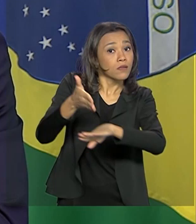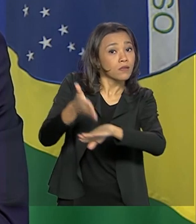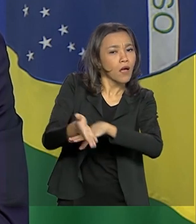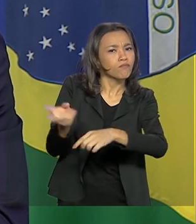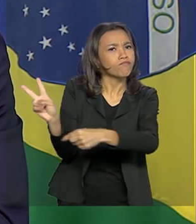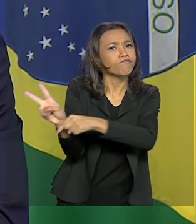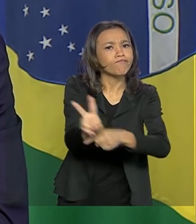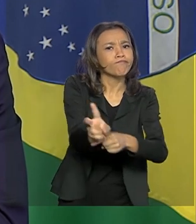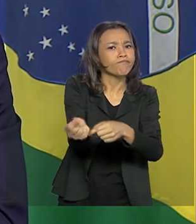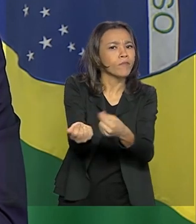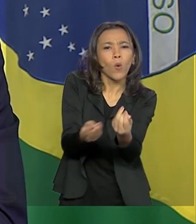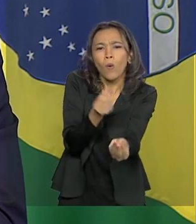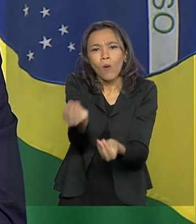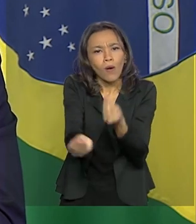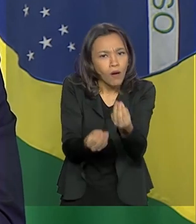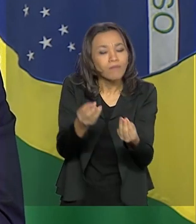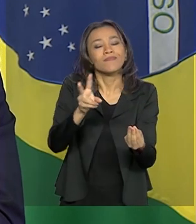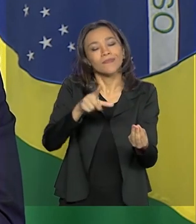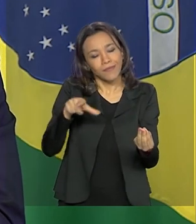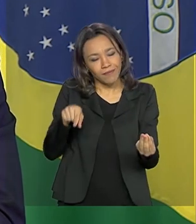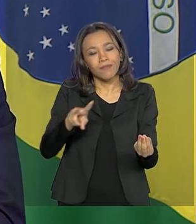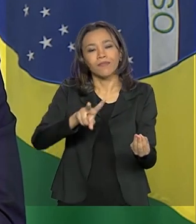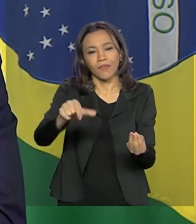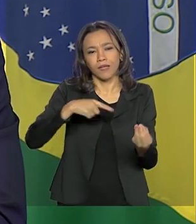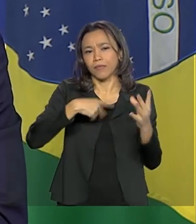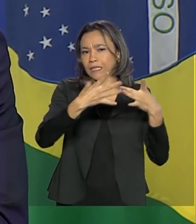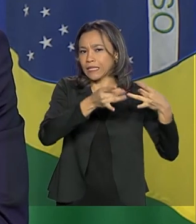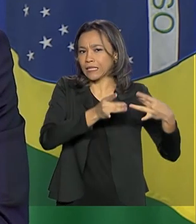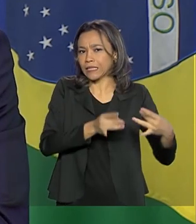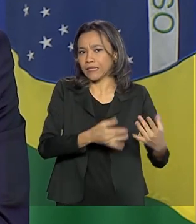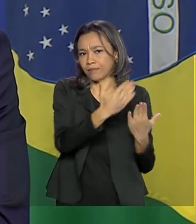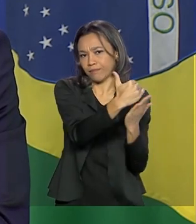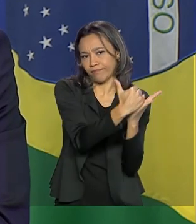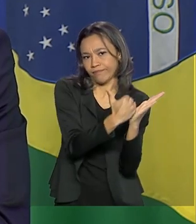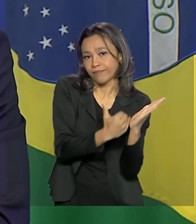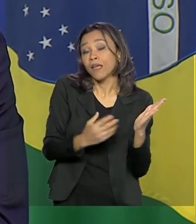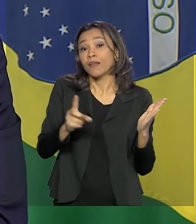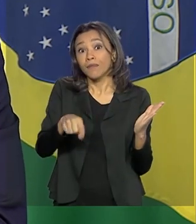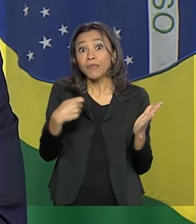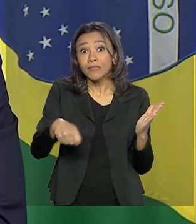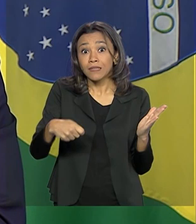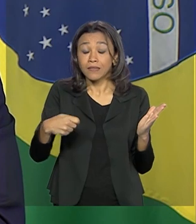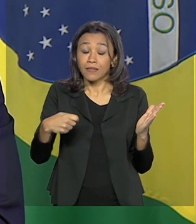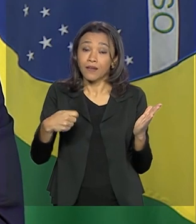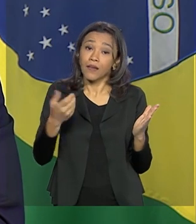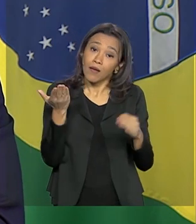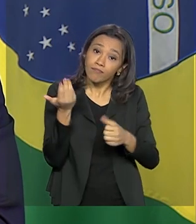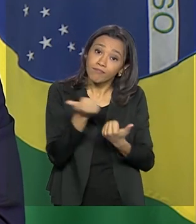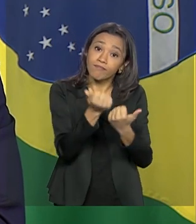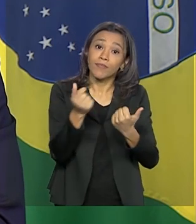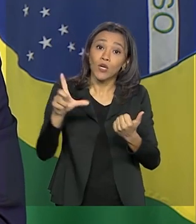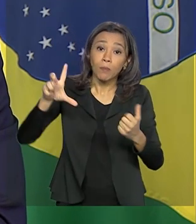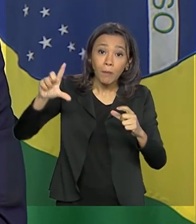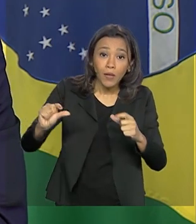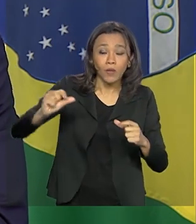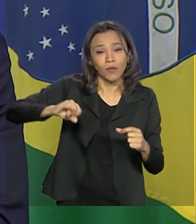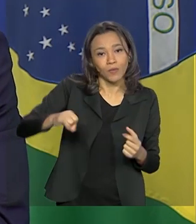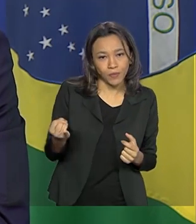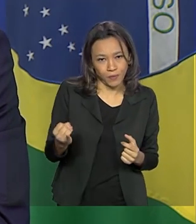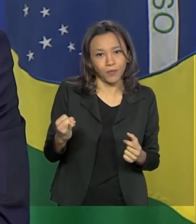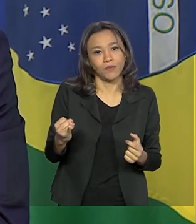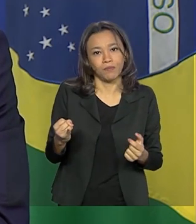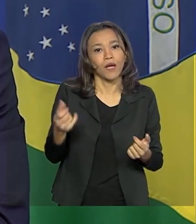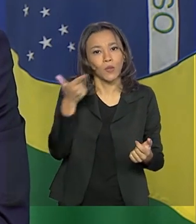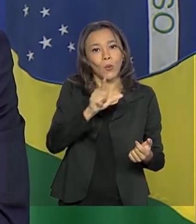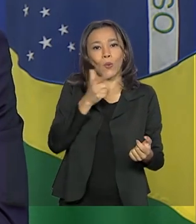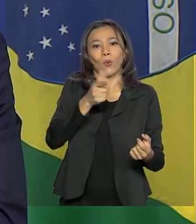Obviamente, um crédito que tem que ser mais atrativo do ponto de vista de juros e também do ponto de vista